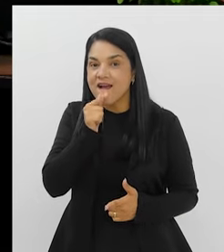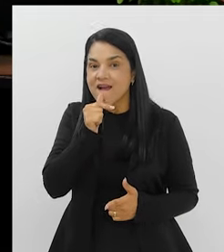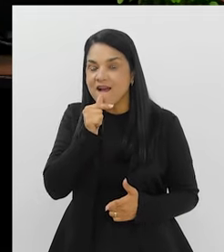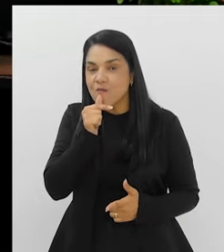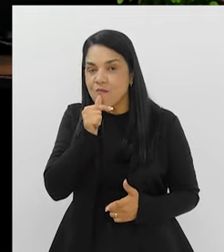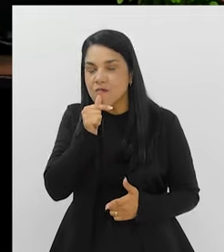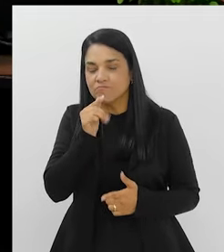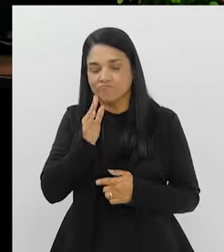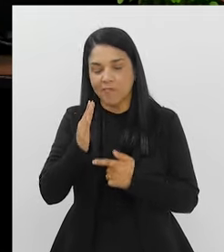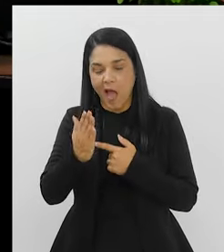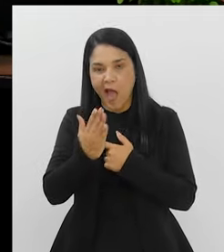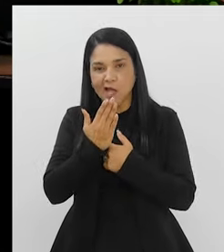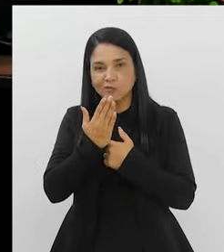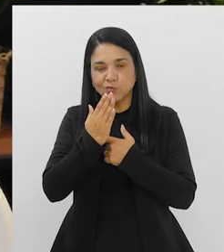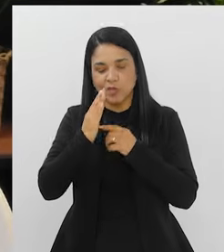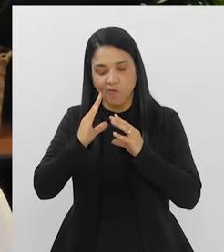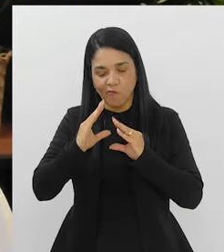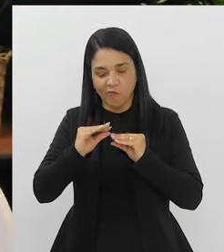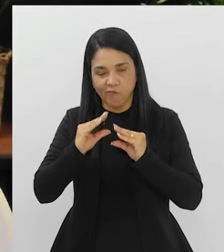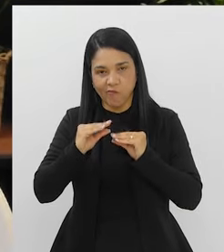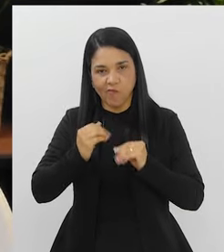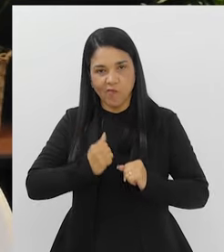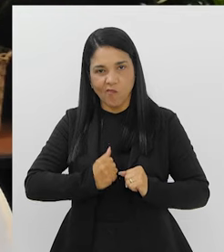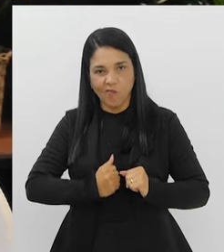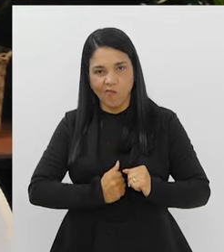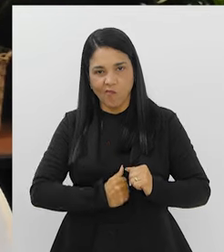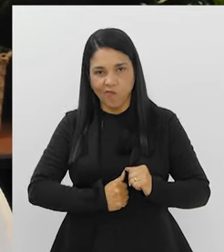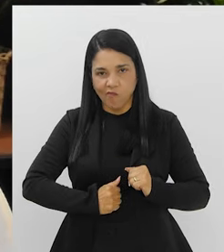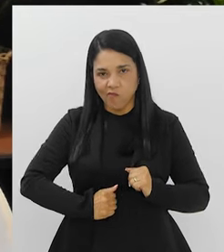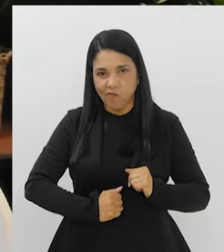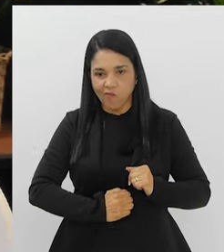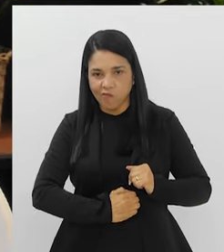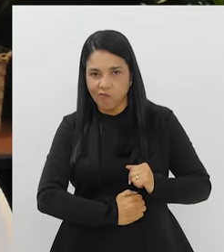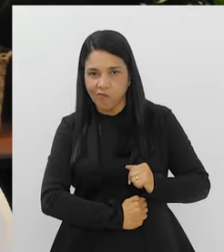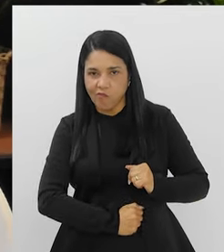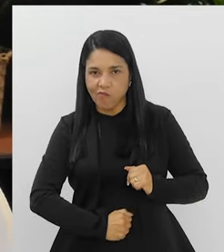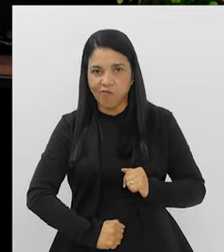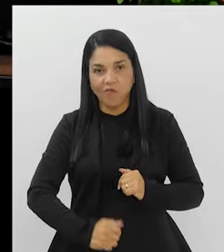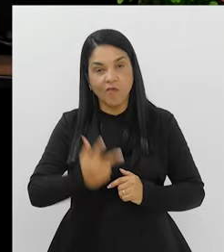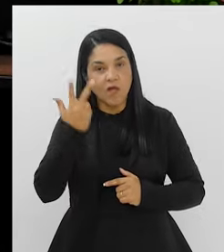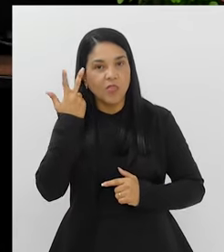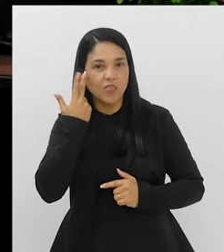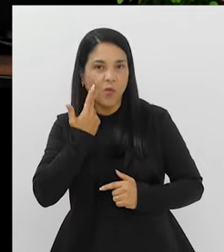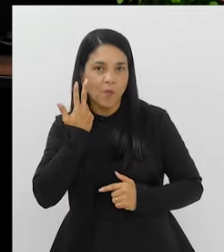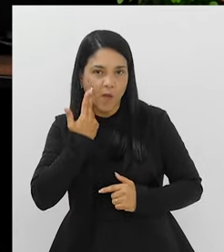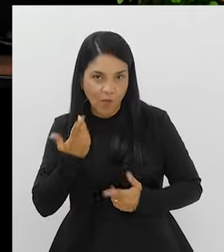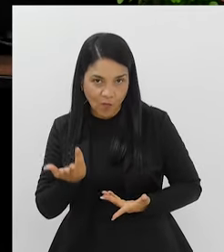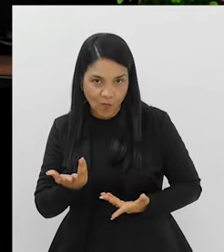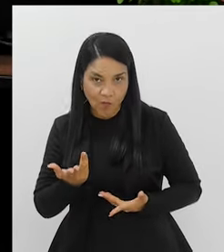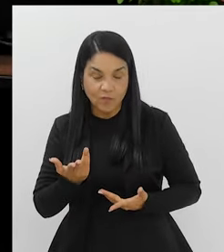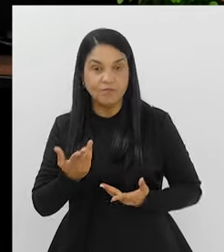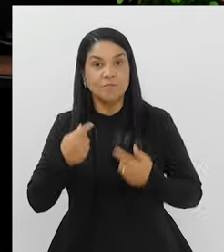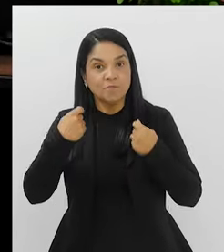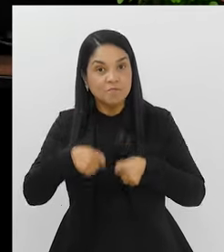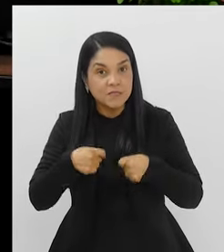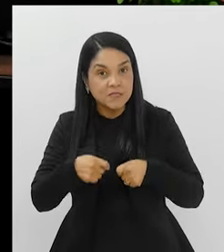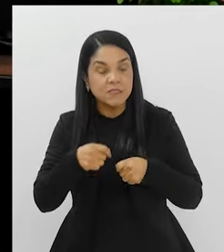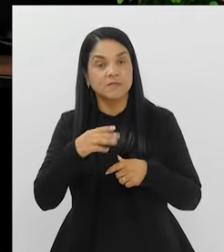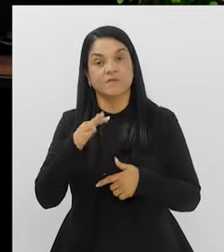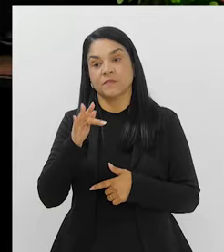tudo isso mais fofinho para que passe e chegue até lá fora. Então, é